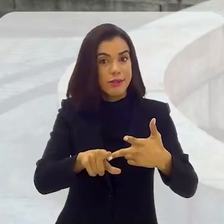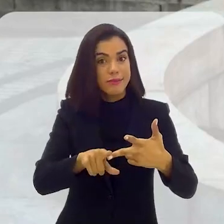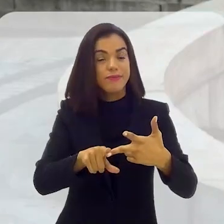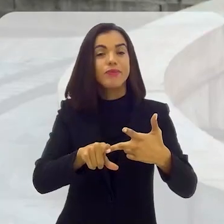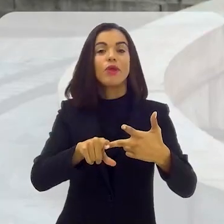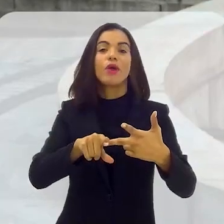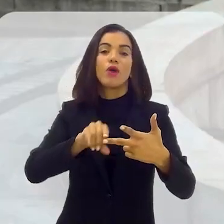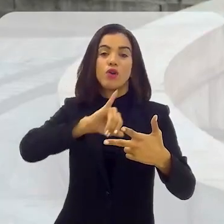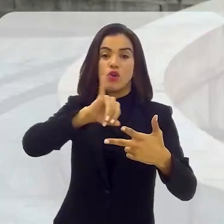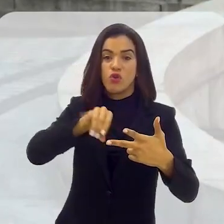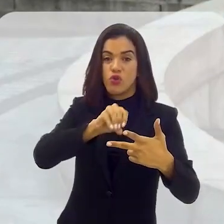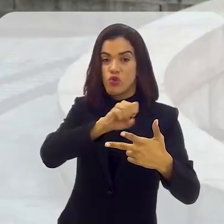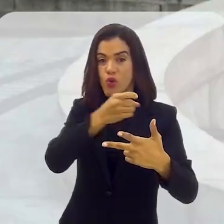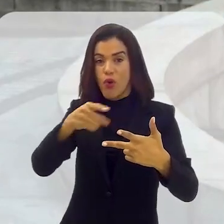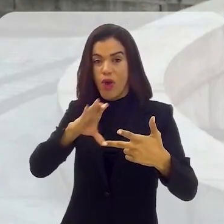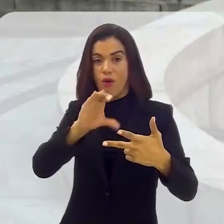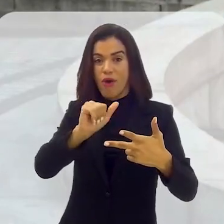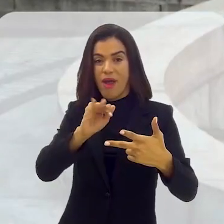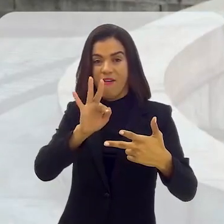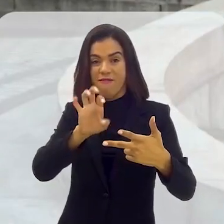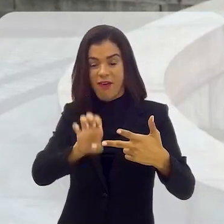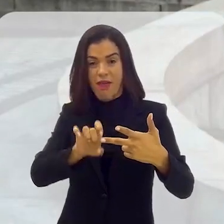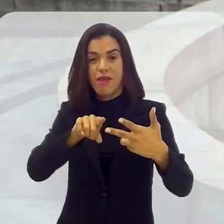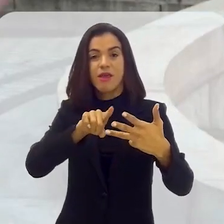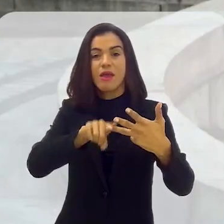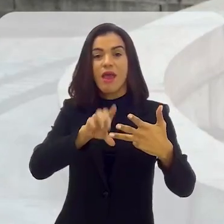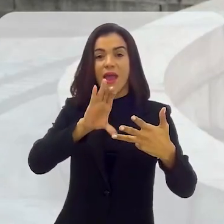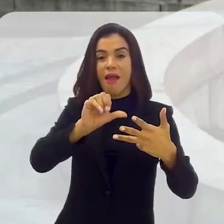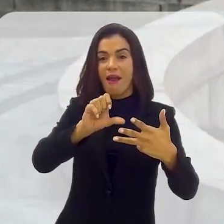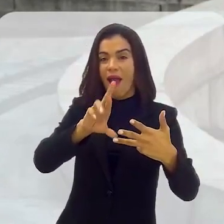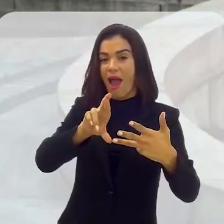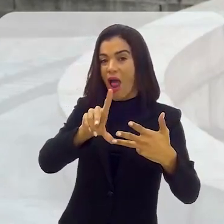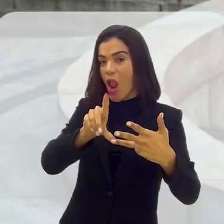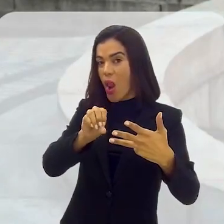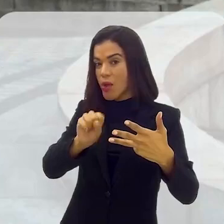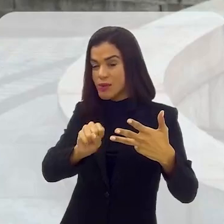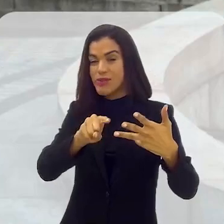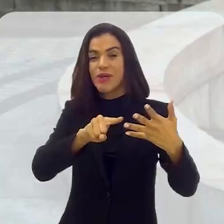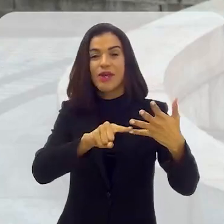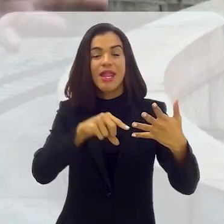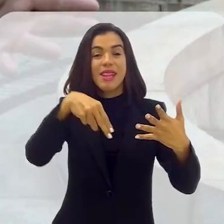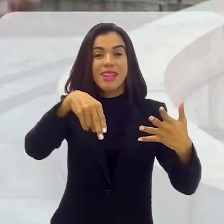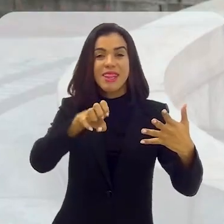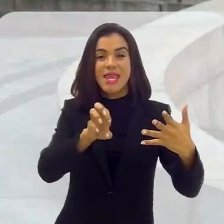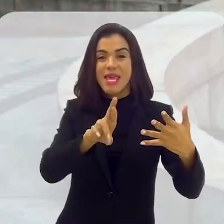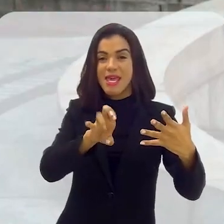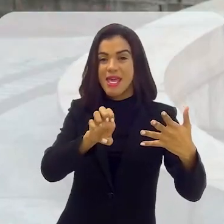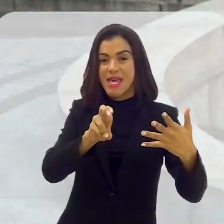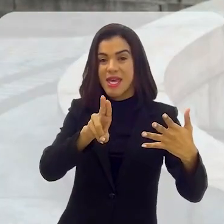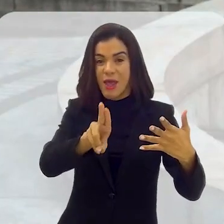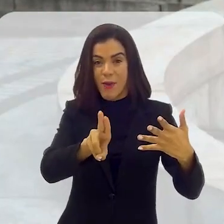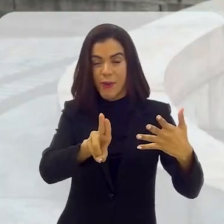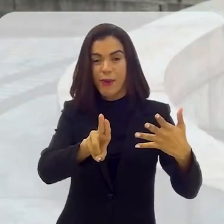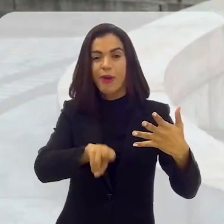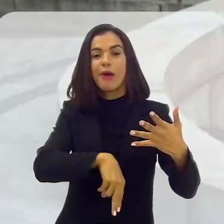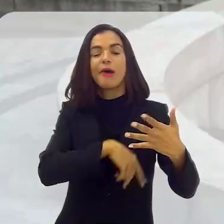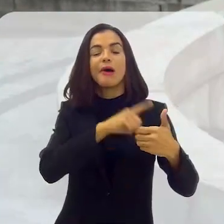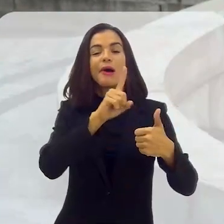em 1954, o João Café Filho, em 1955, o Carlos Luz, 1955, o Dereu Ramos,